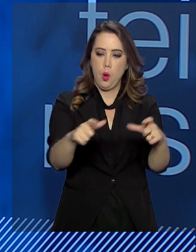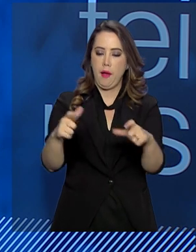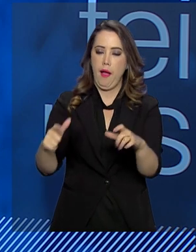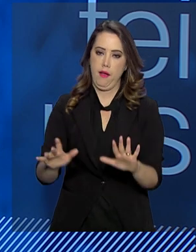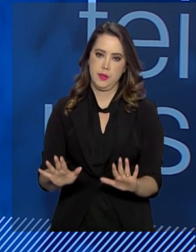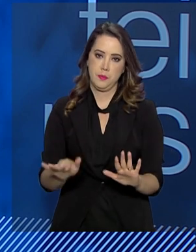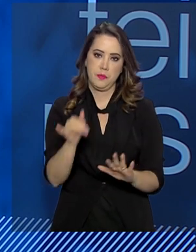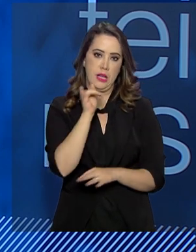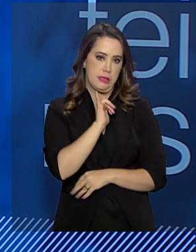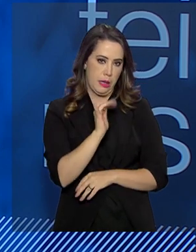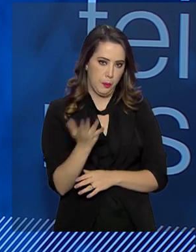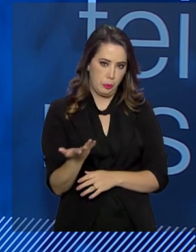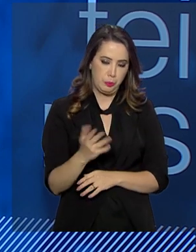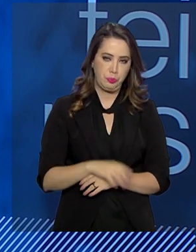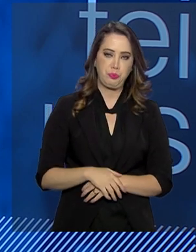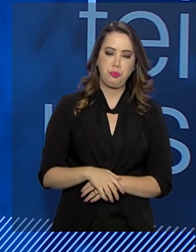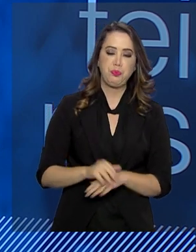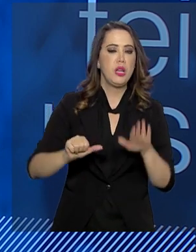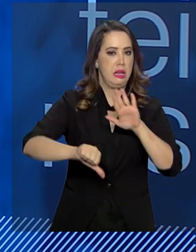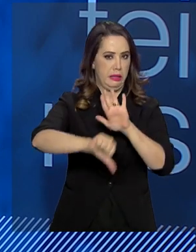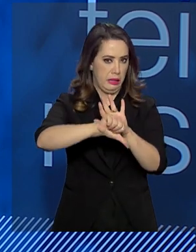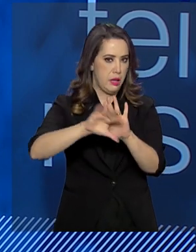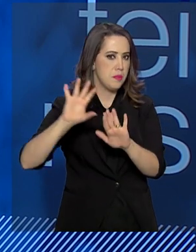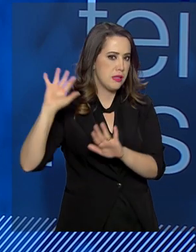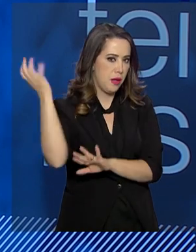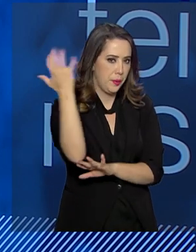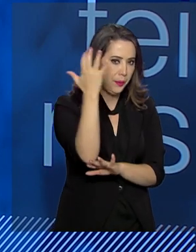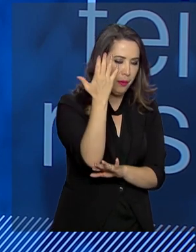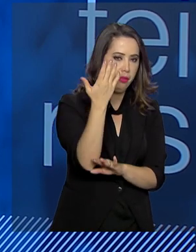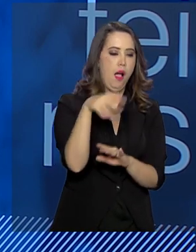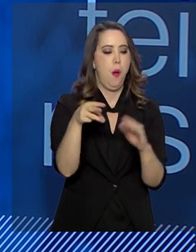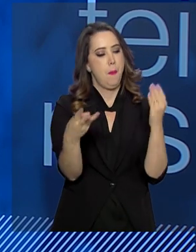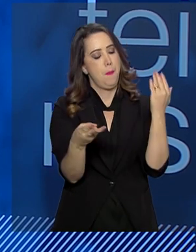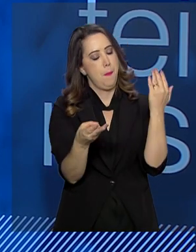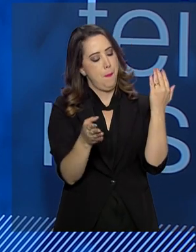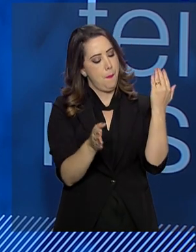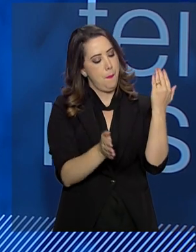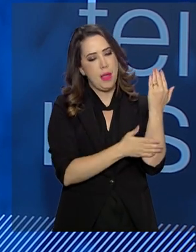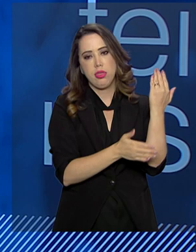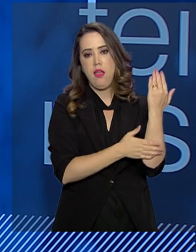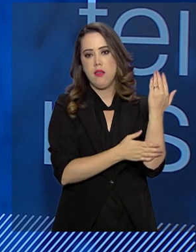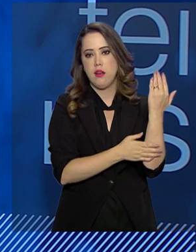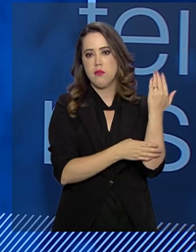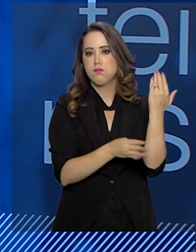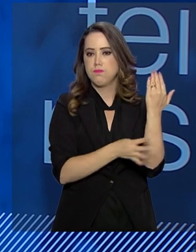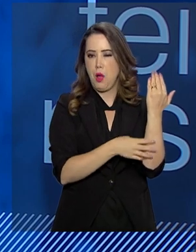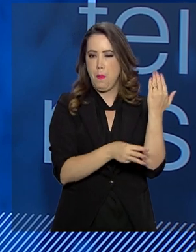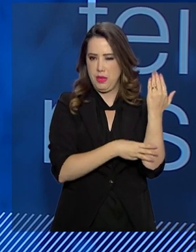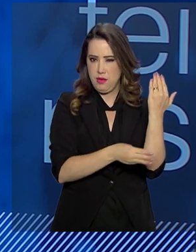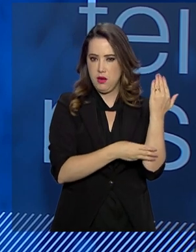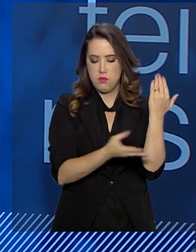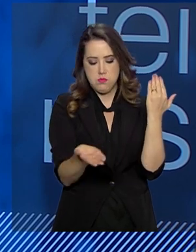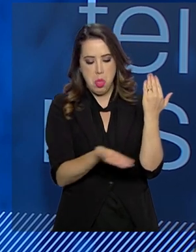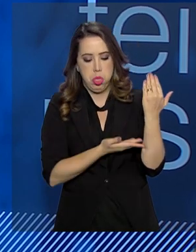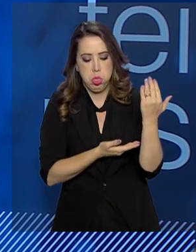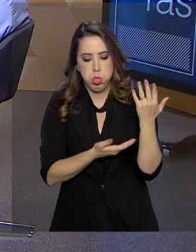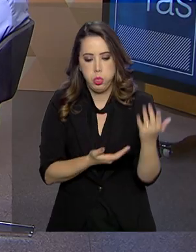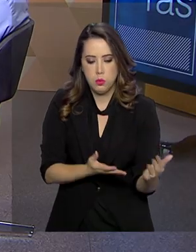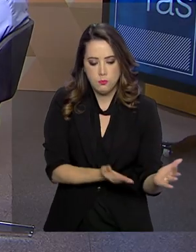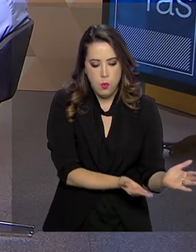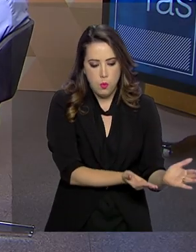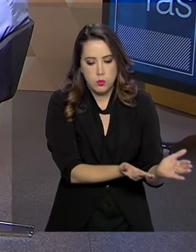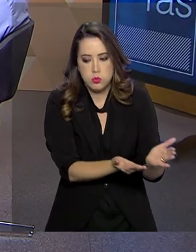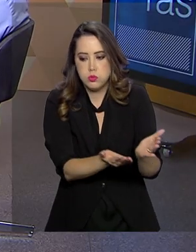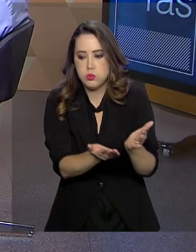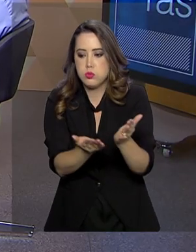por exemplo, crimes ambientais, retirada de madeira do país e